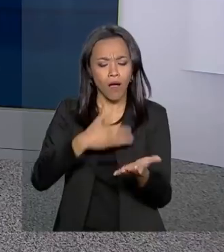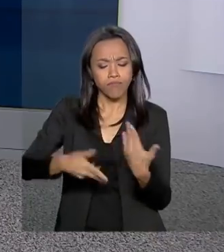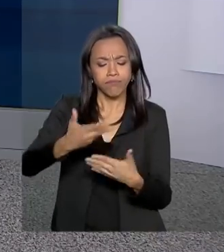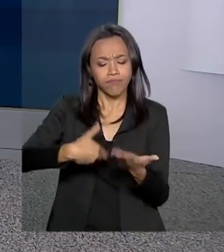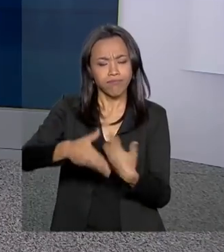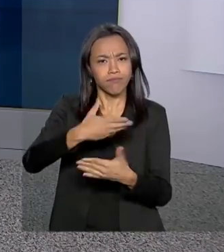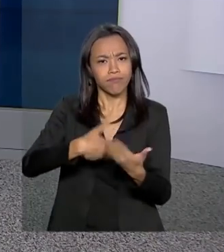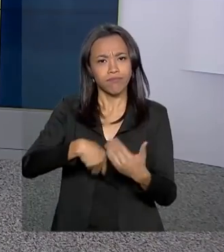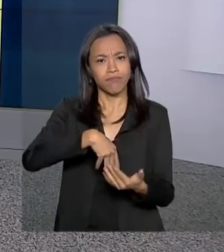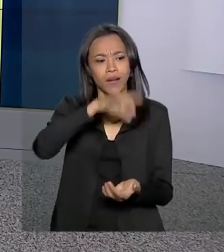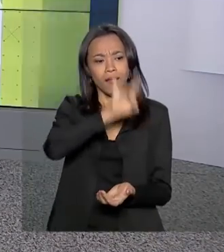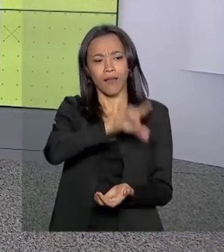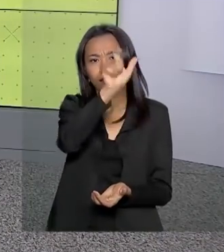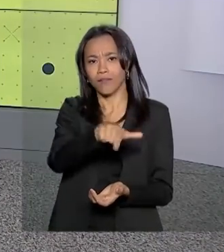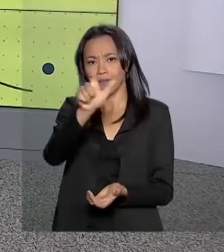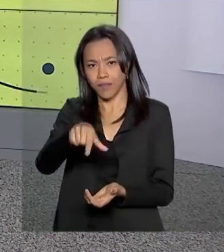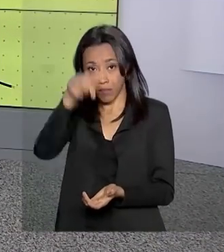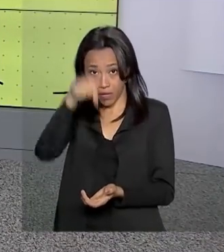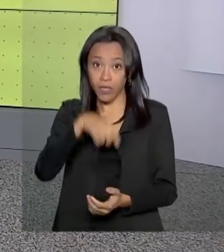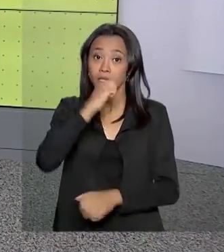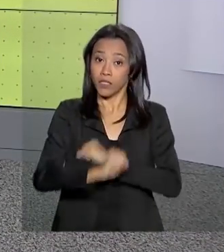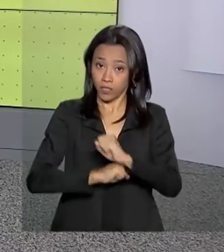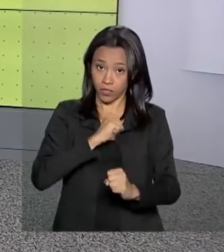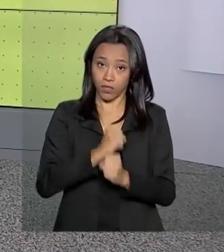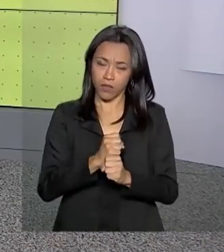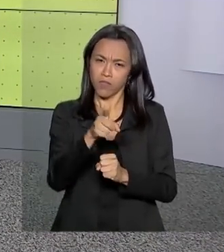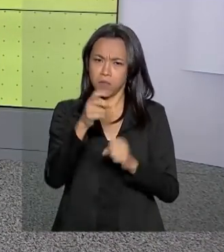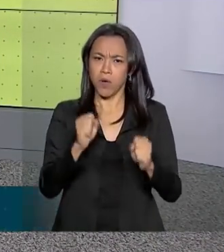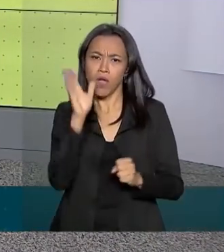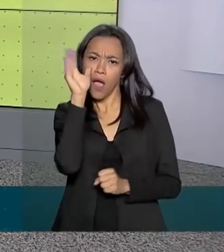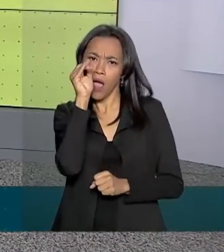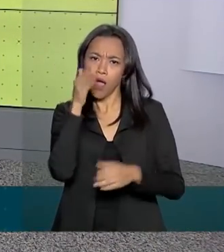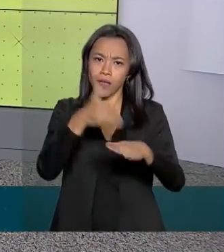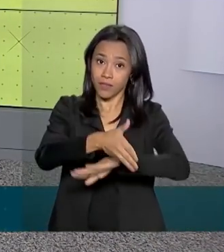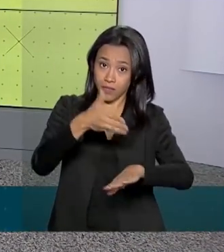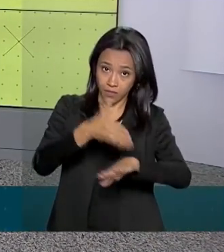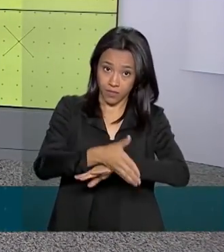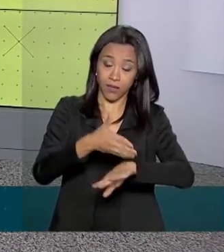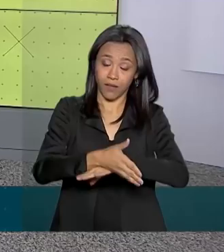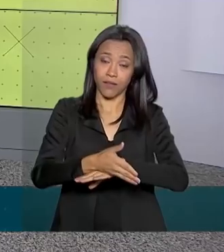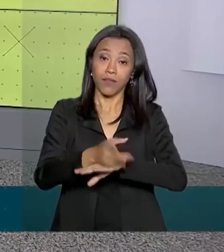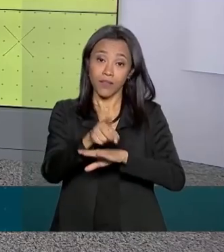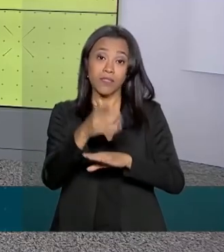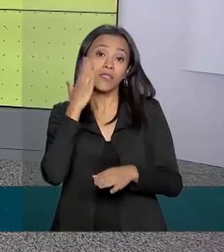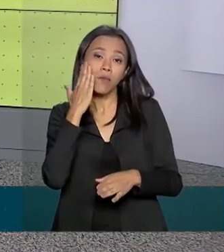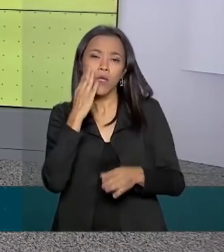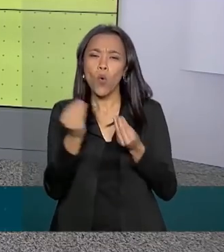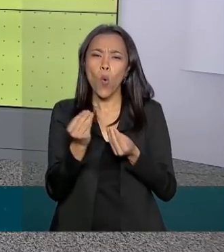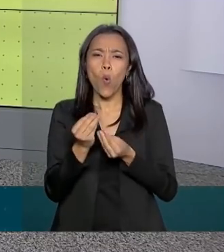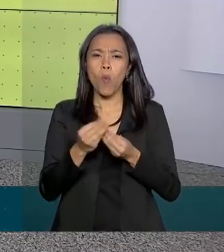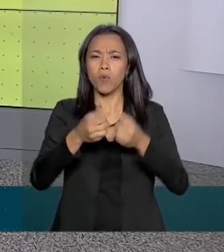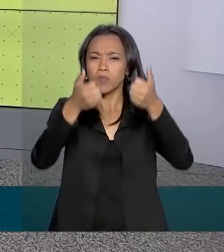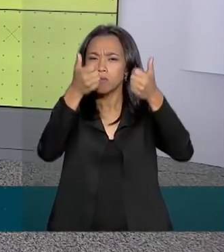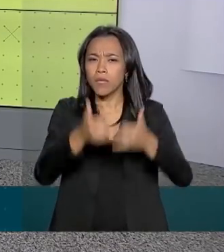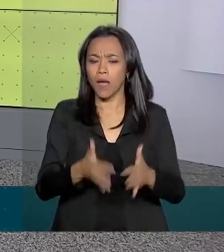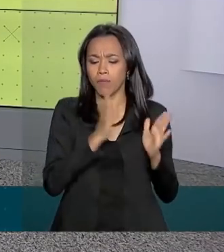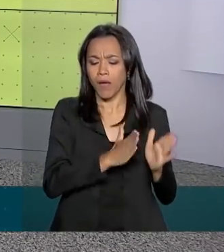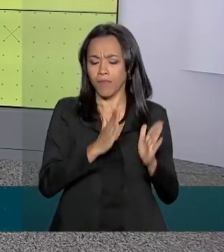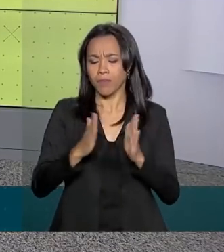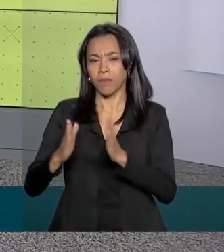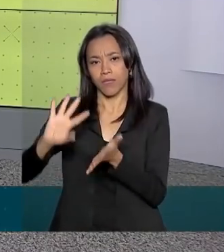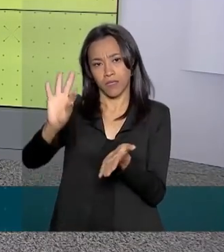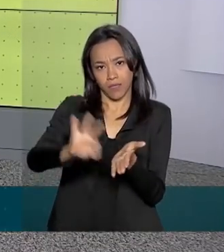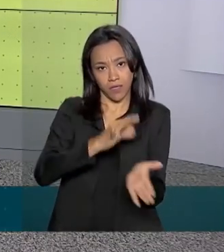personalizado para a edição deste ano. Acesse a página do participante e confira o passo a passo da inscrição do Enem,